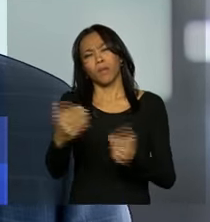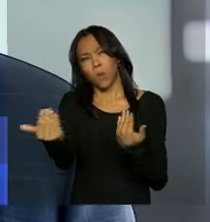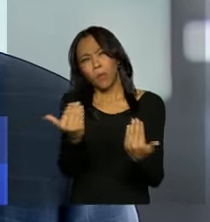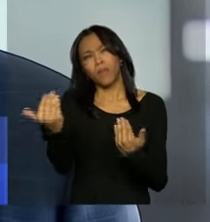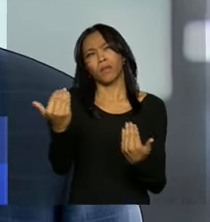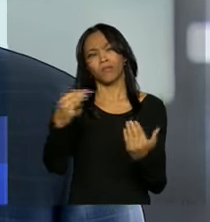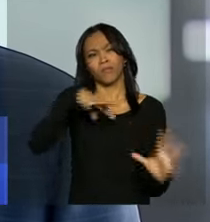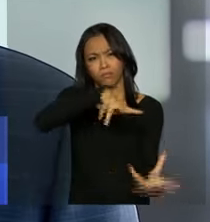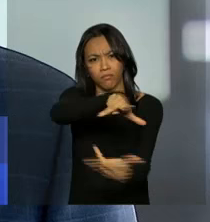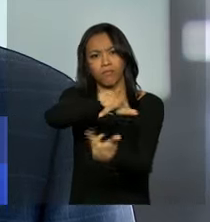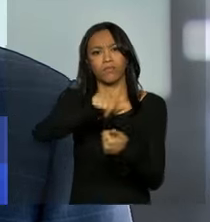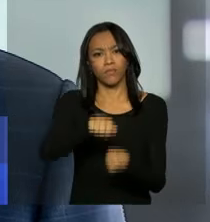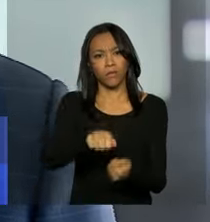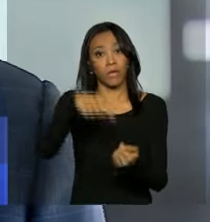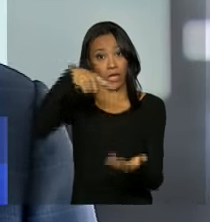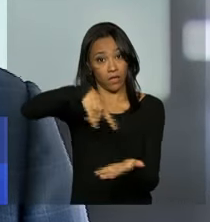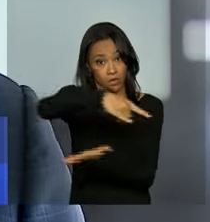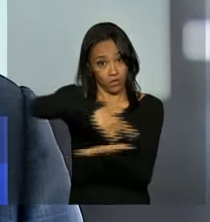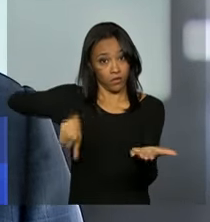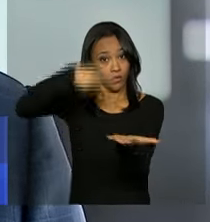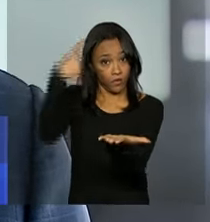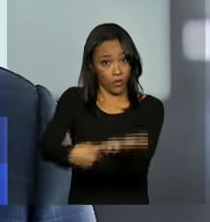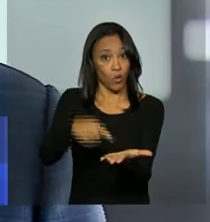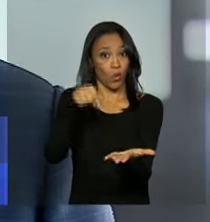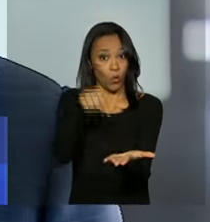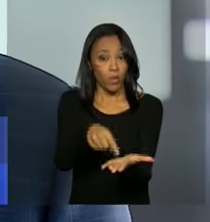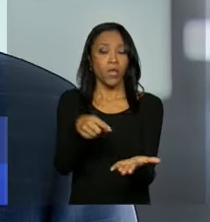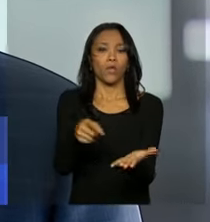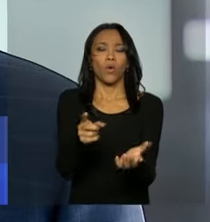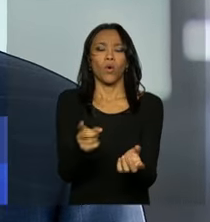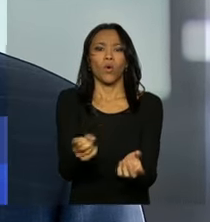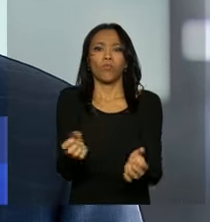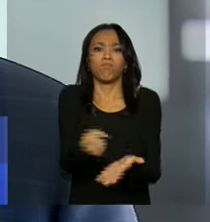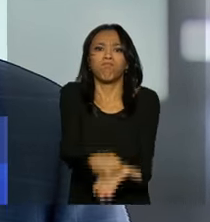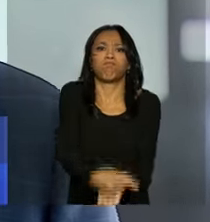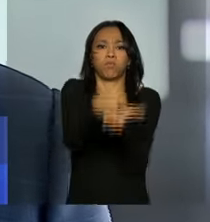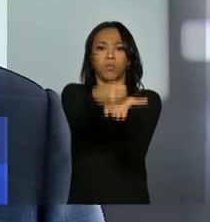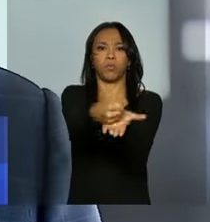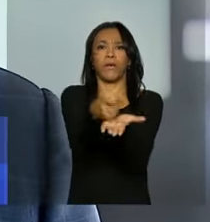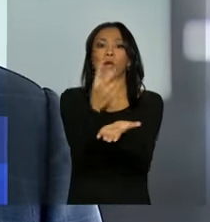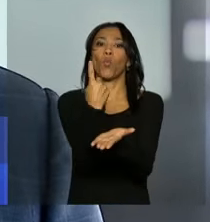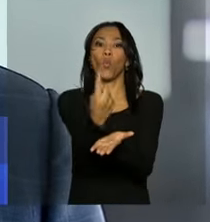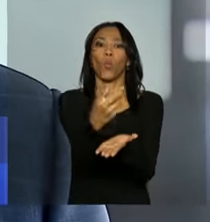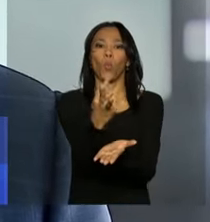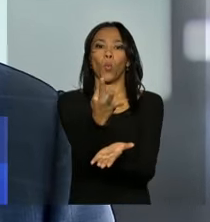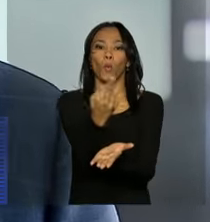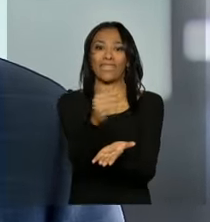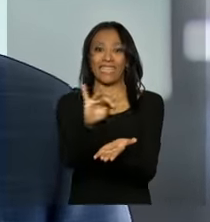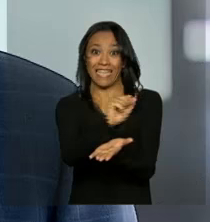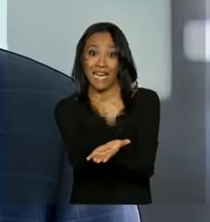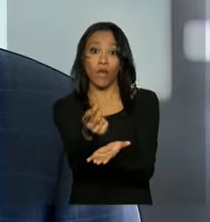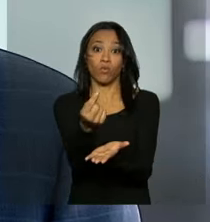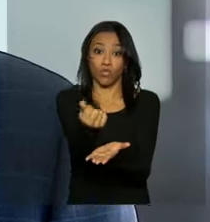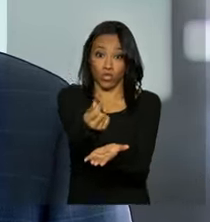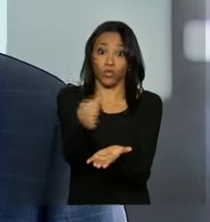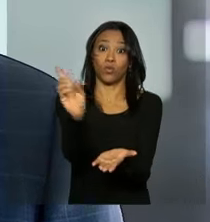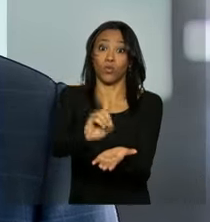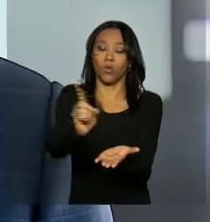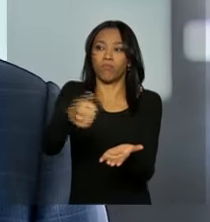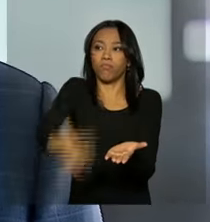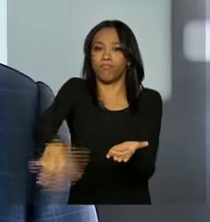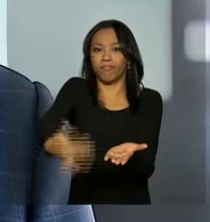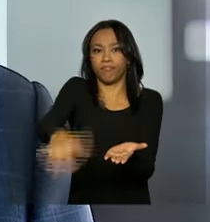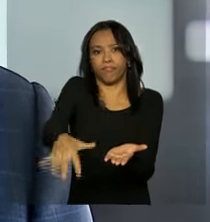que o acordo eleve o comércio mundial em um trilhão de dólares, é muita coisa. A maior